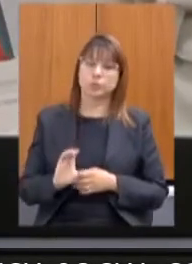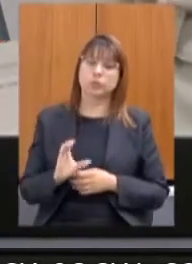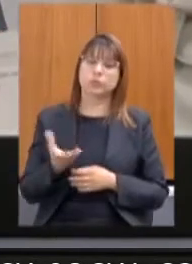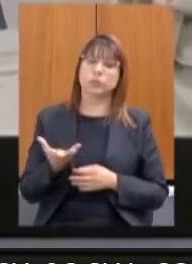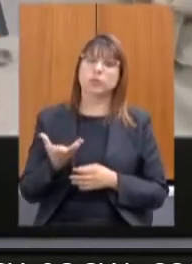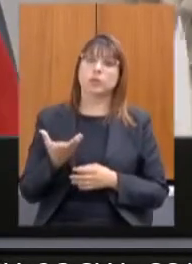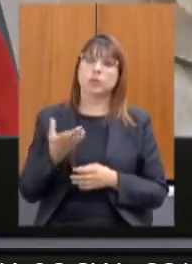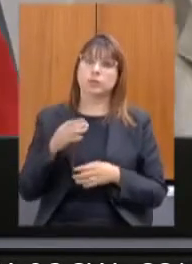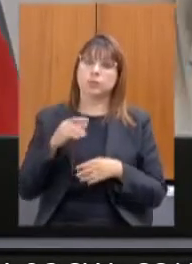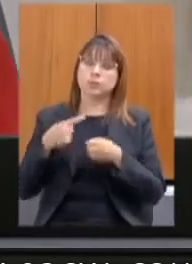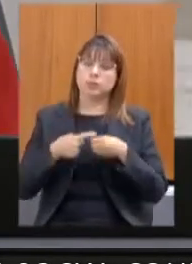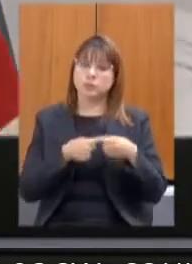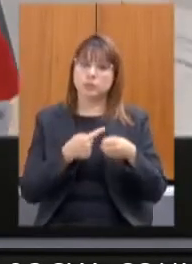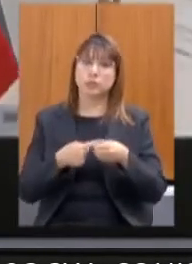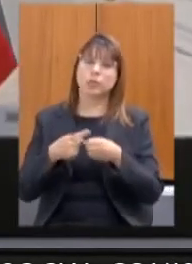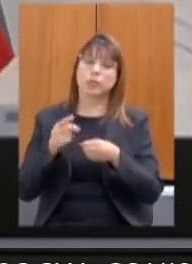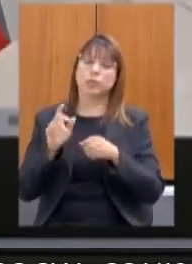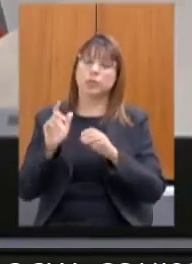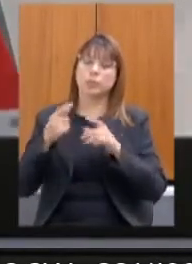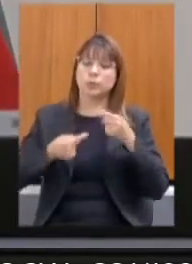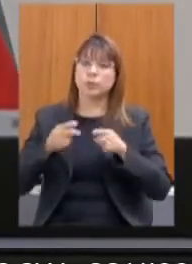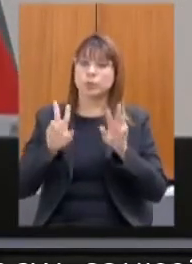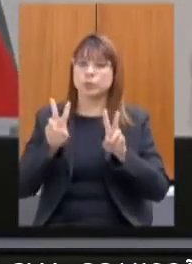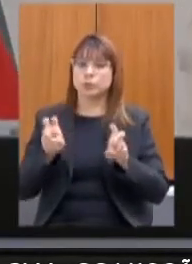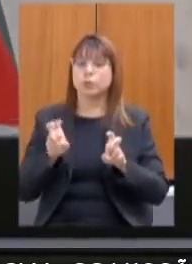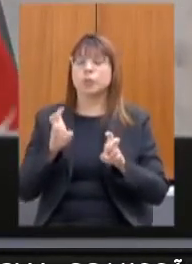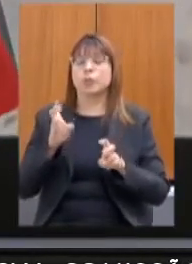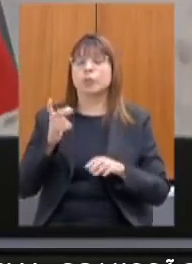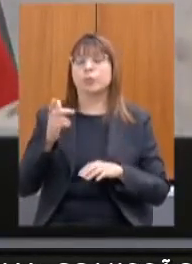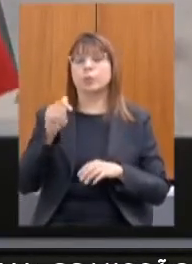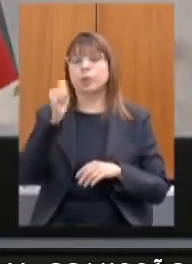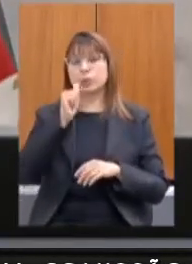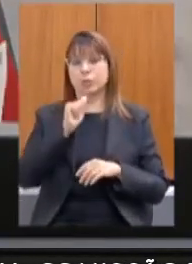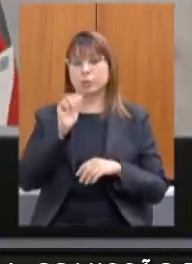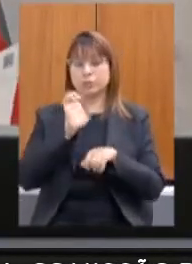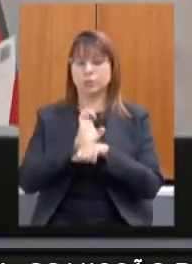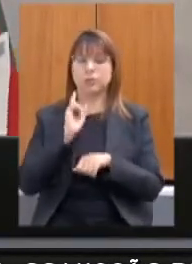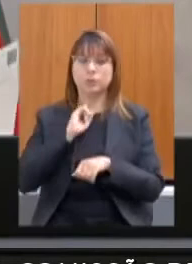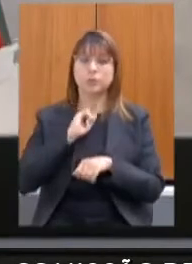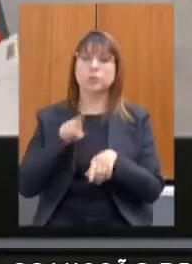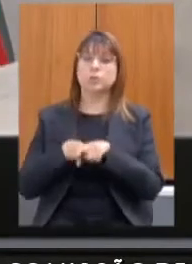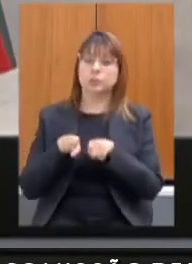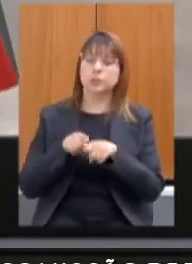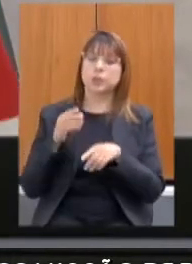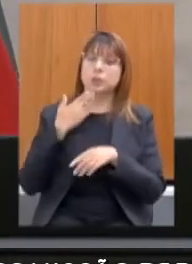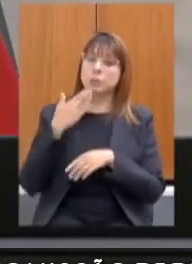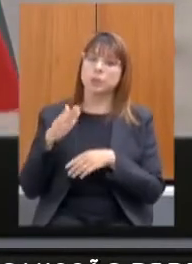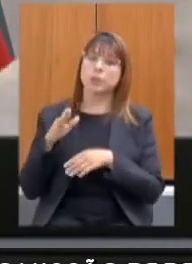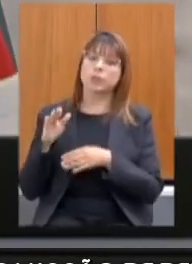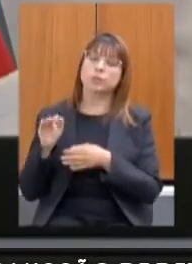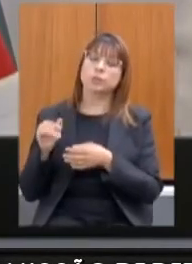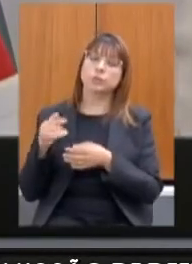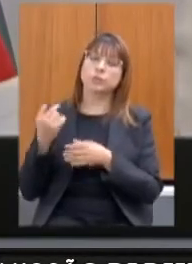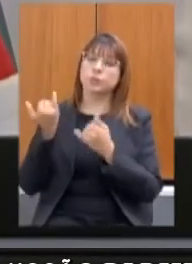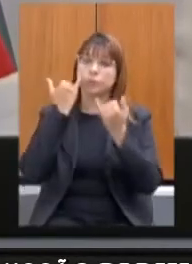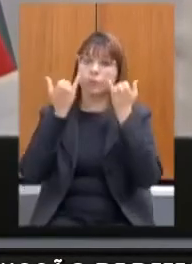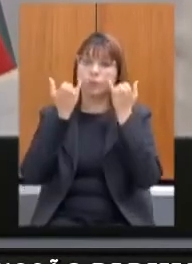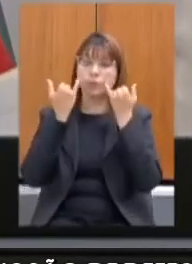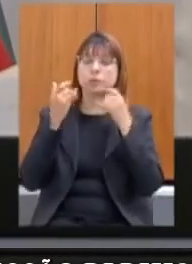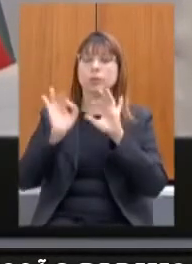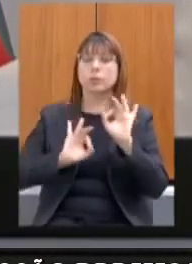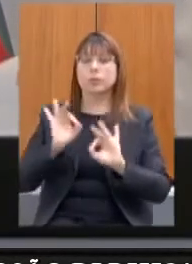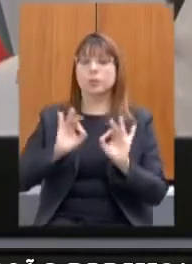drogas em todo o Estado deputada Ana Paula Siqueira requer que seja encaminhada a CEDES e pedir de informações sobre o plano mineiro